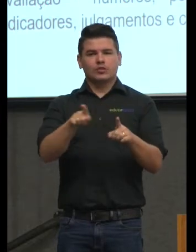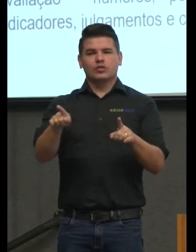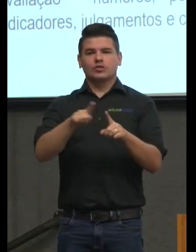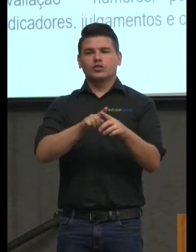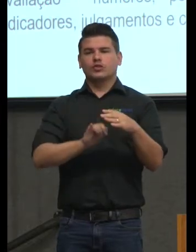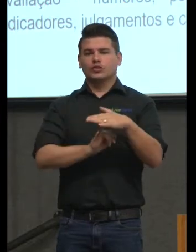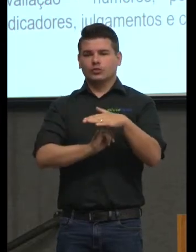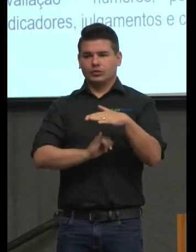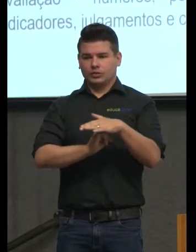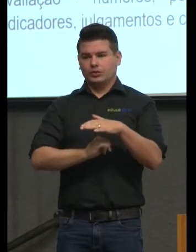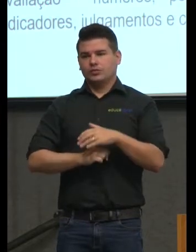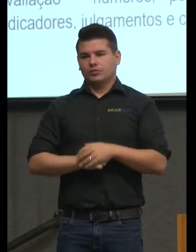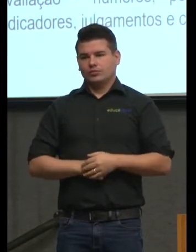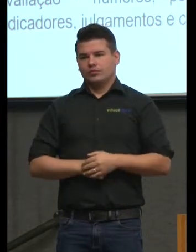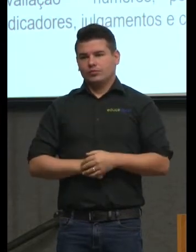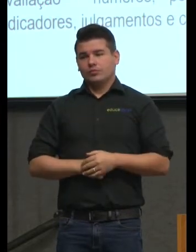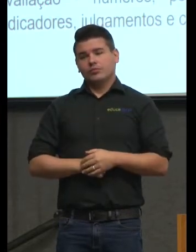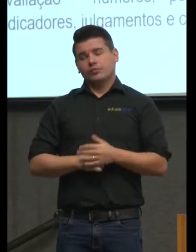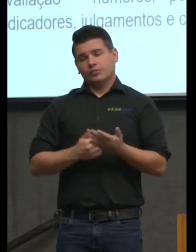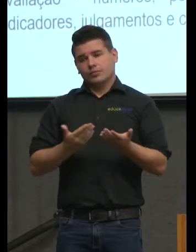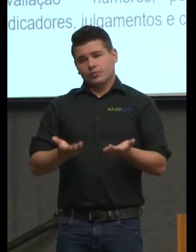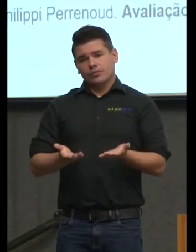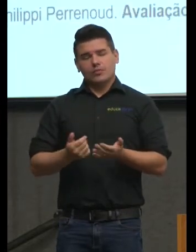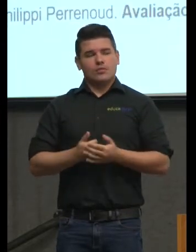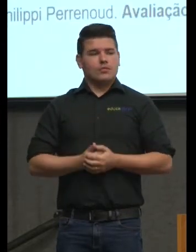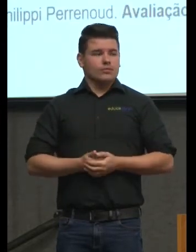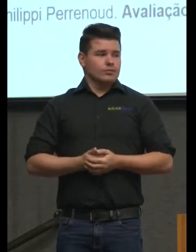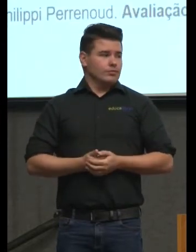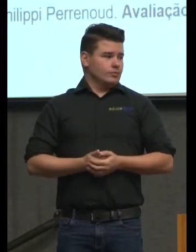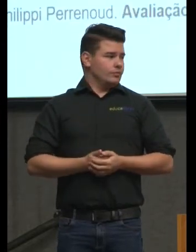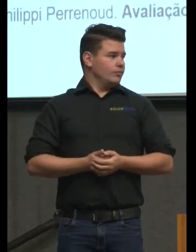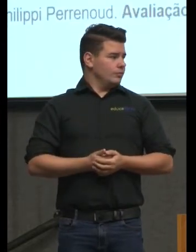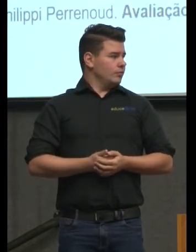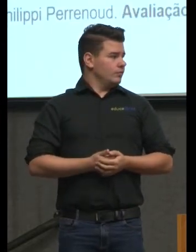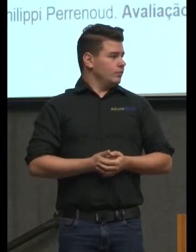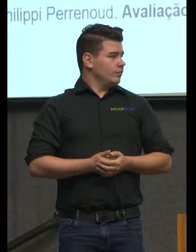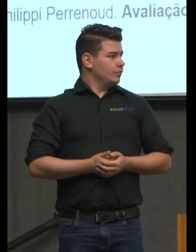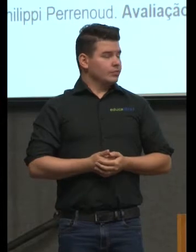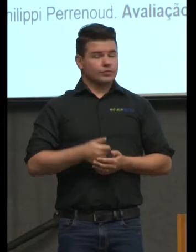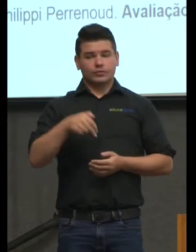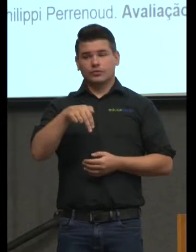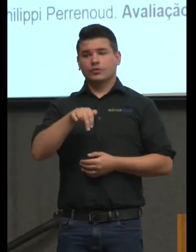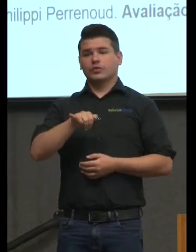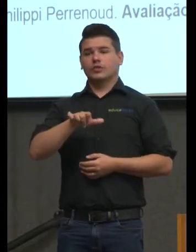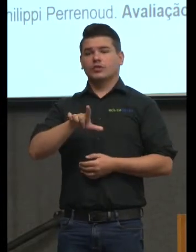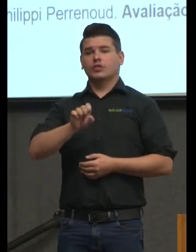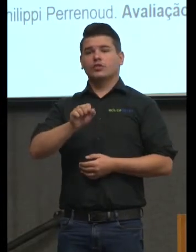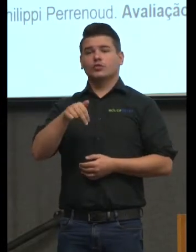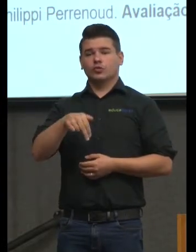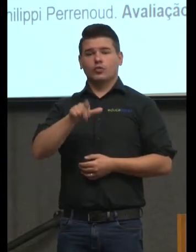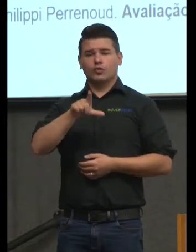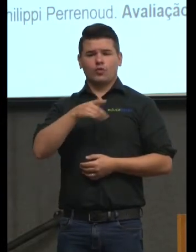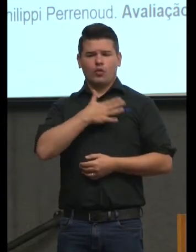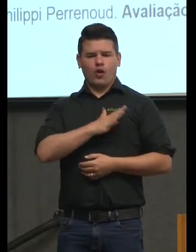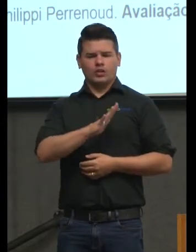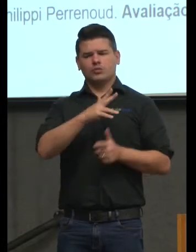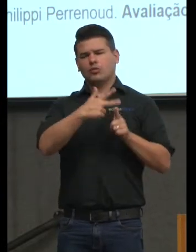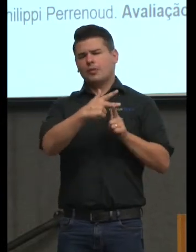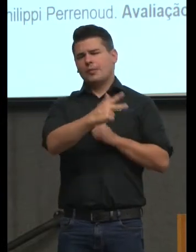e pronto é isso eu o Nilson não gosta mas isso é problema dele